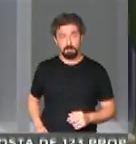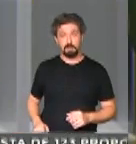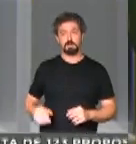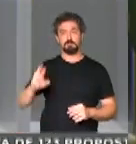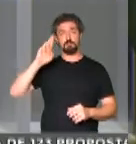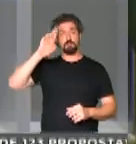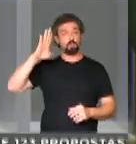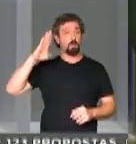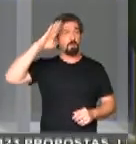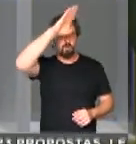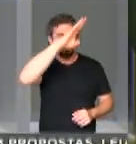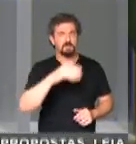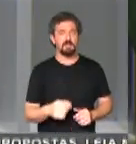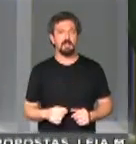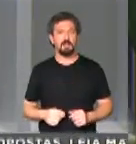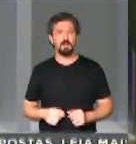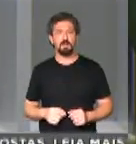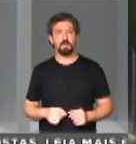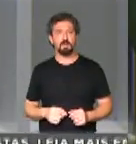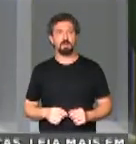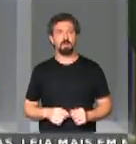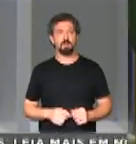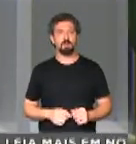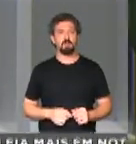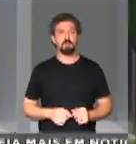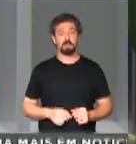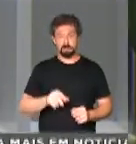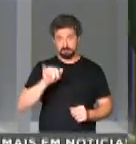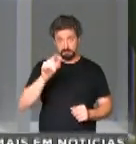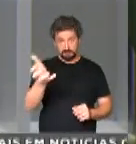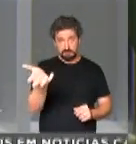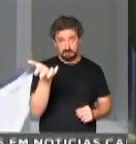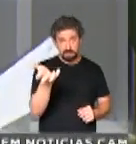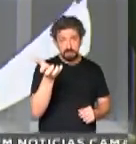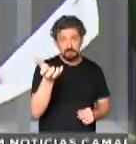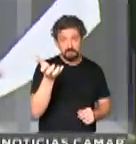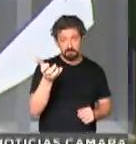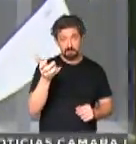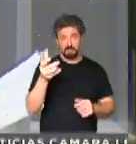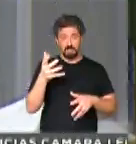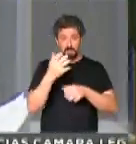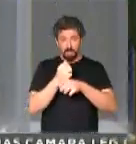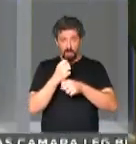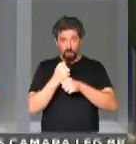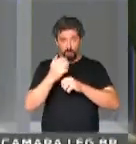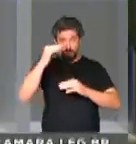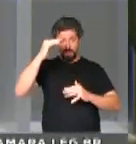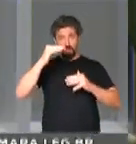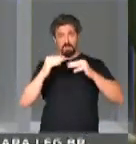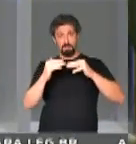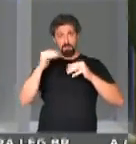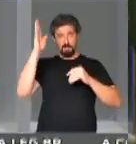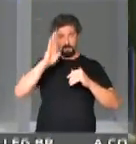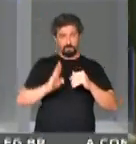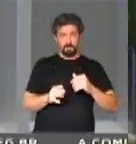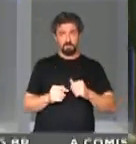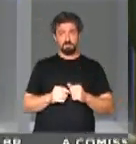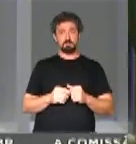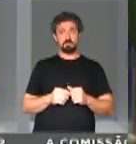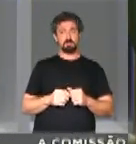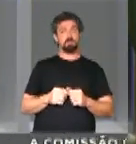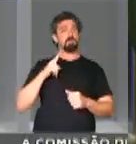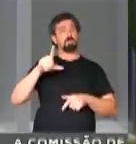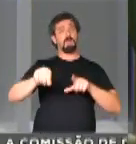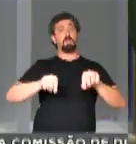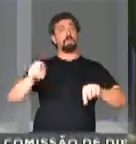República, ao senhor Bolsonaro, que se eles querem equilibrar as contas do Brasil, eles